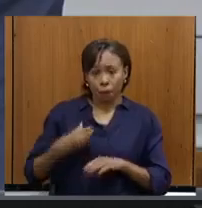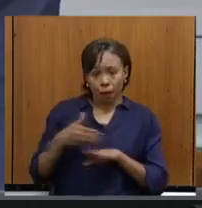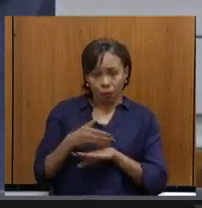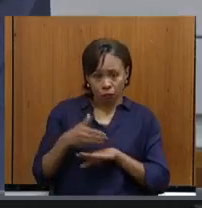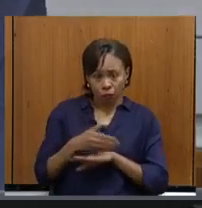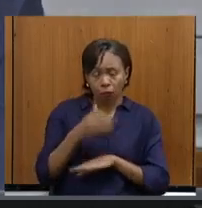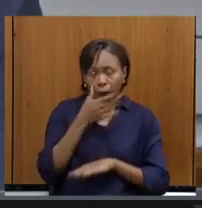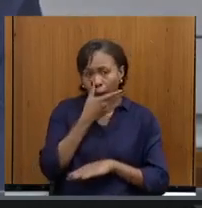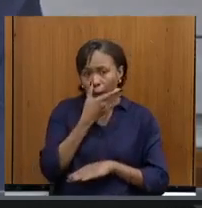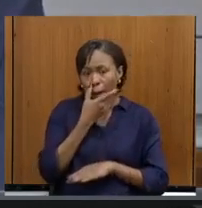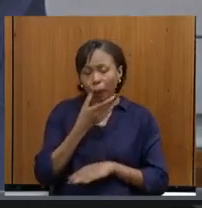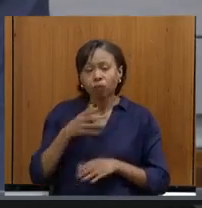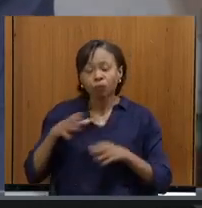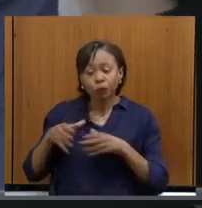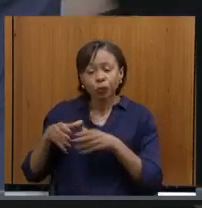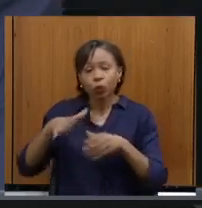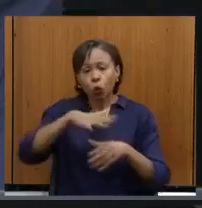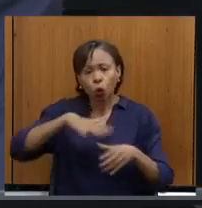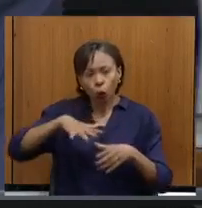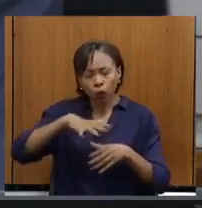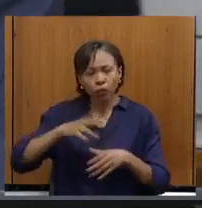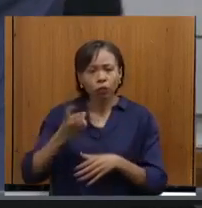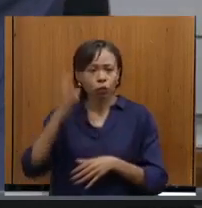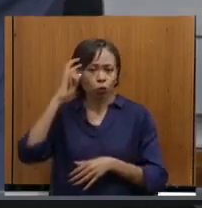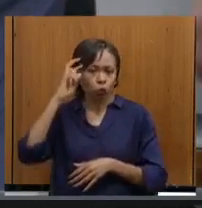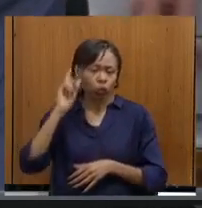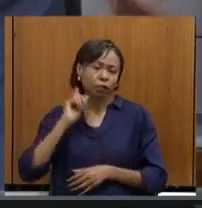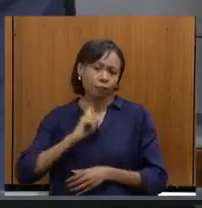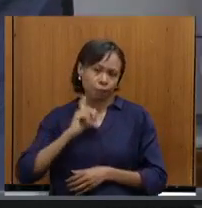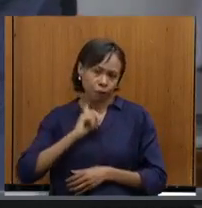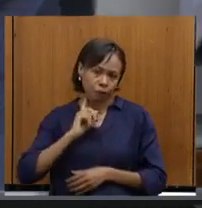dos segmentos da cultura de Minas Gerais